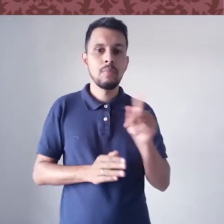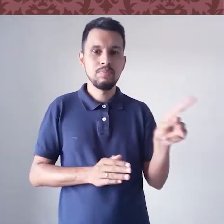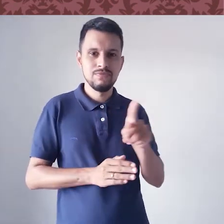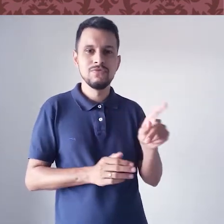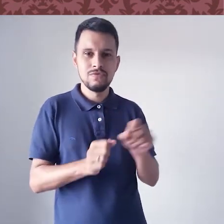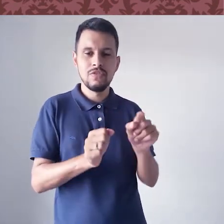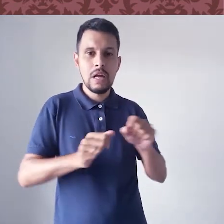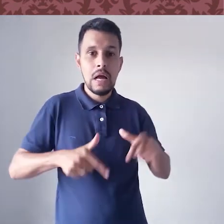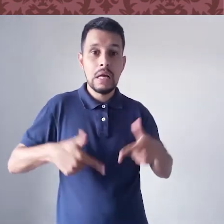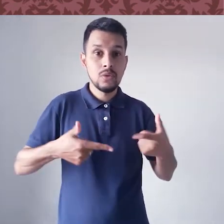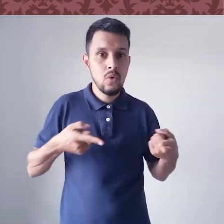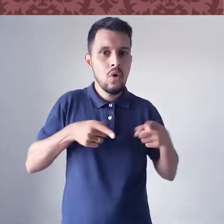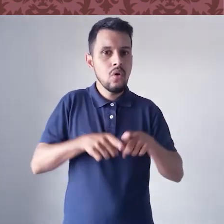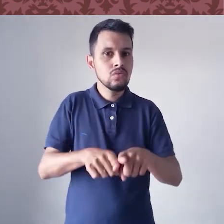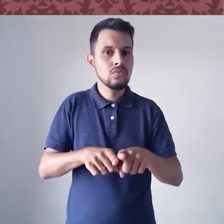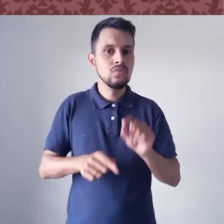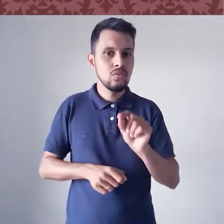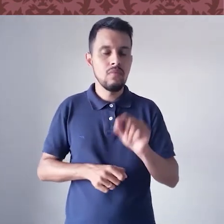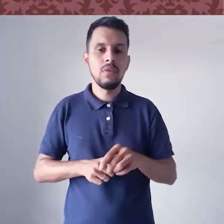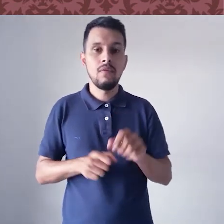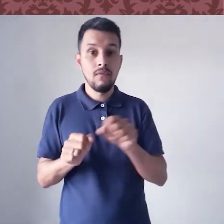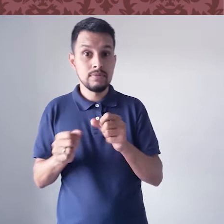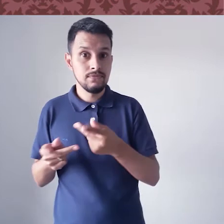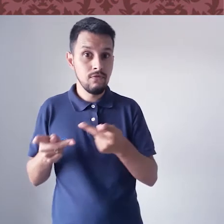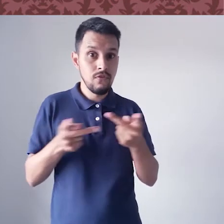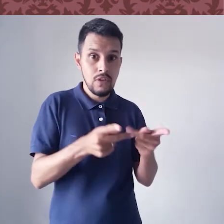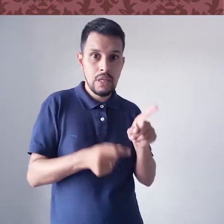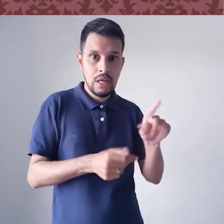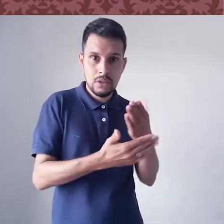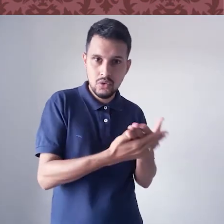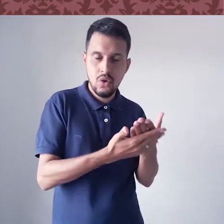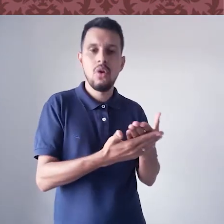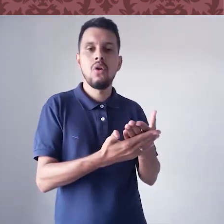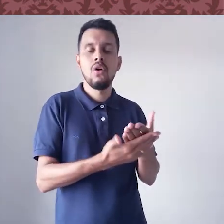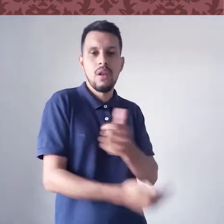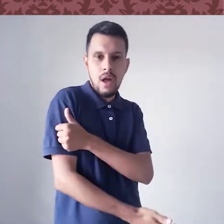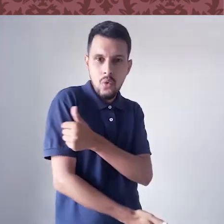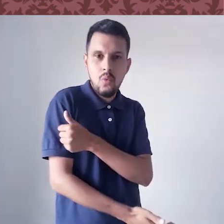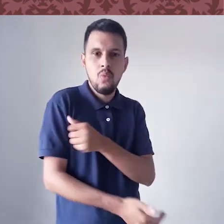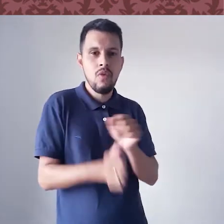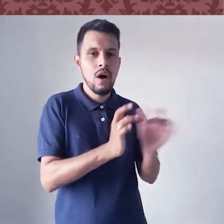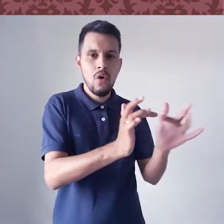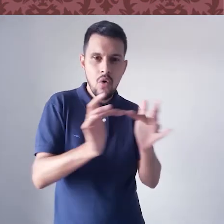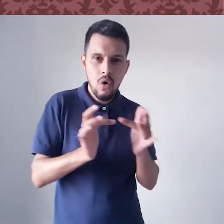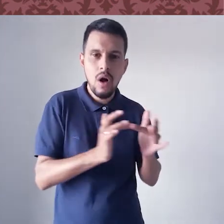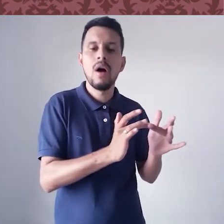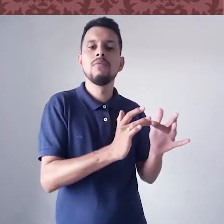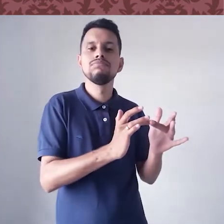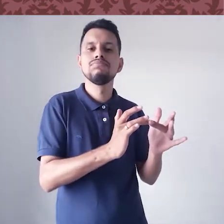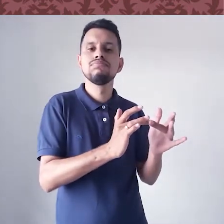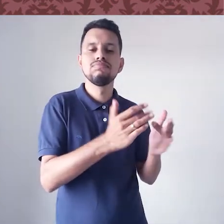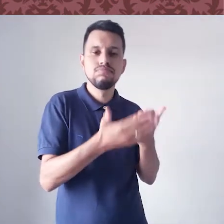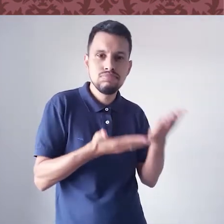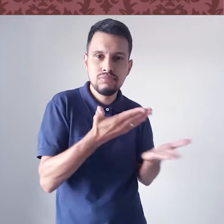para as professoras uma ação em parceria. Então, gente primeiro faz uma visita à escola, às turmas, faz uma